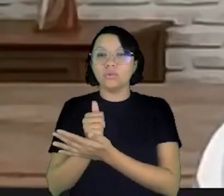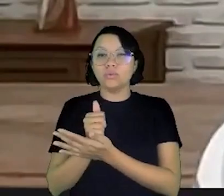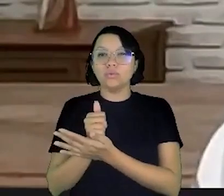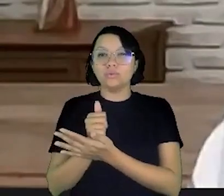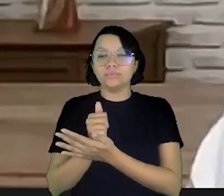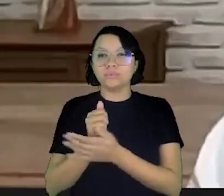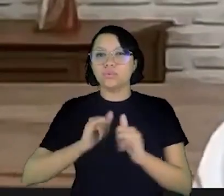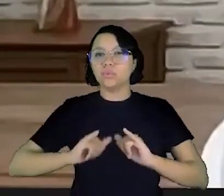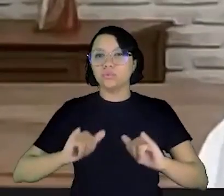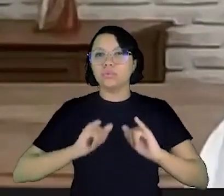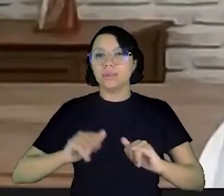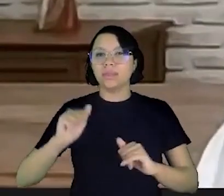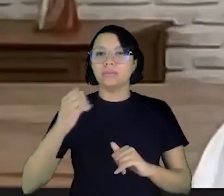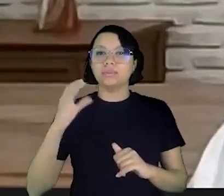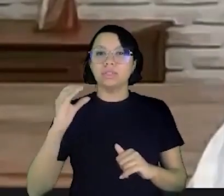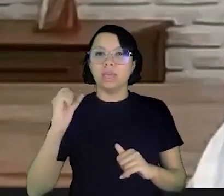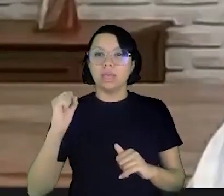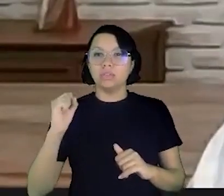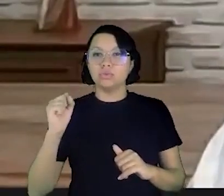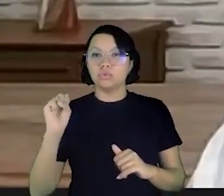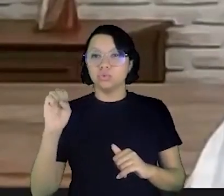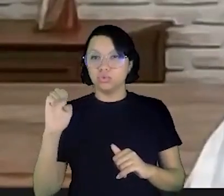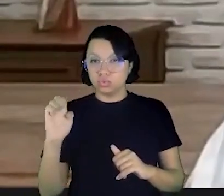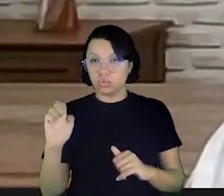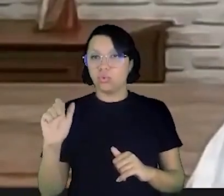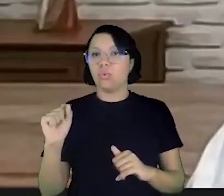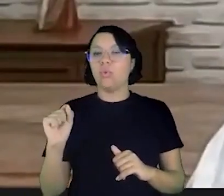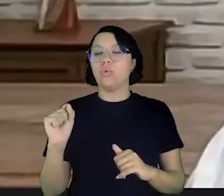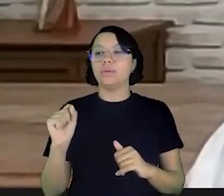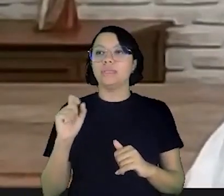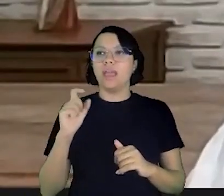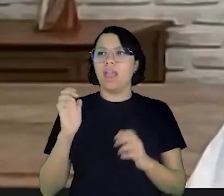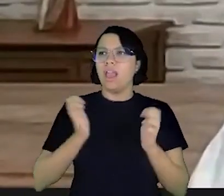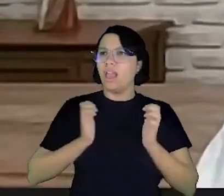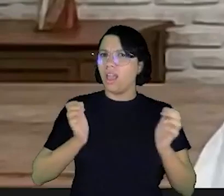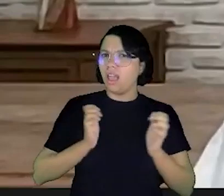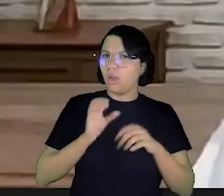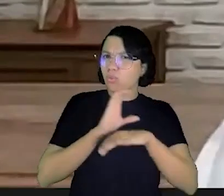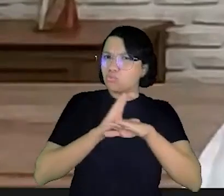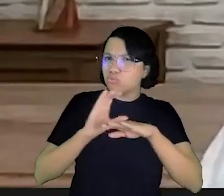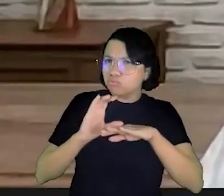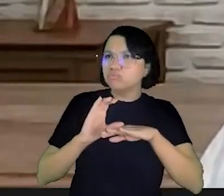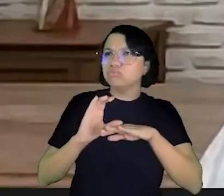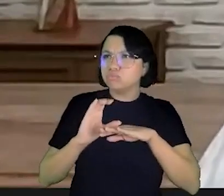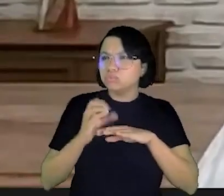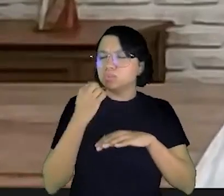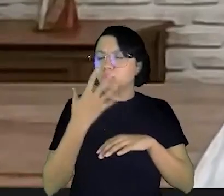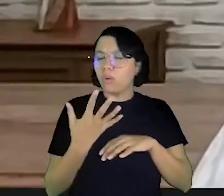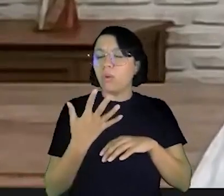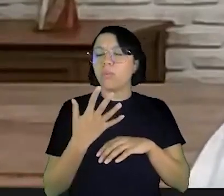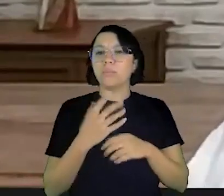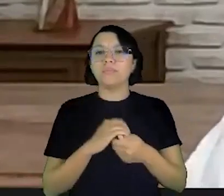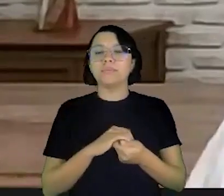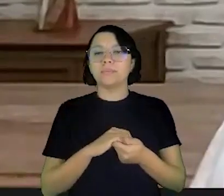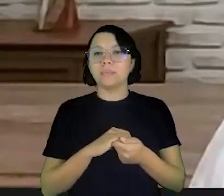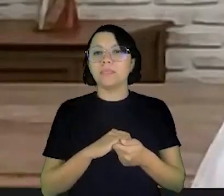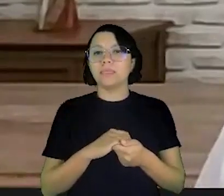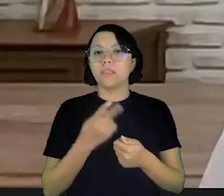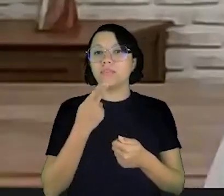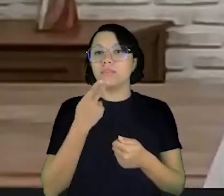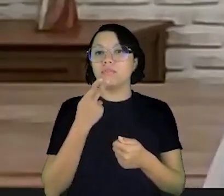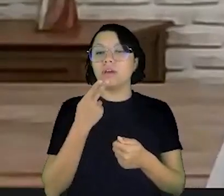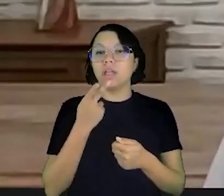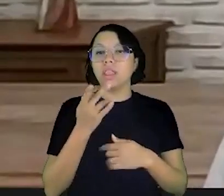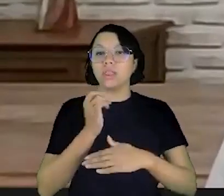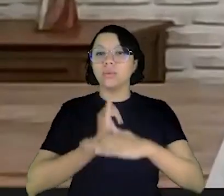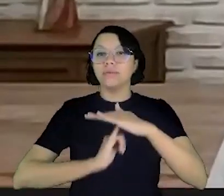regulador do mercado de ações no Brasil e a CVM tem muitos cursos muito ricos muito interessantes tratando